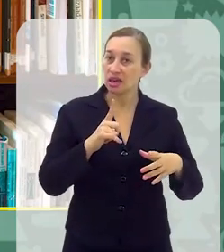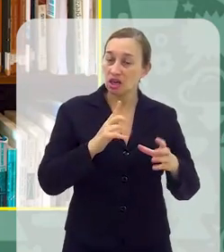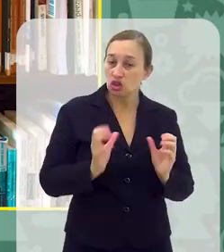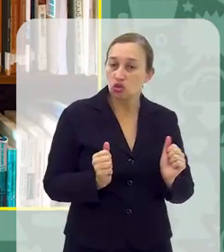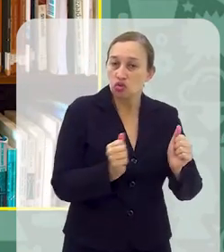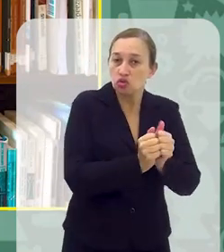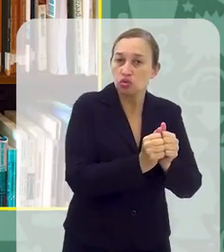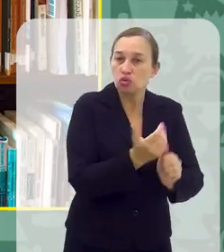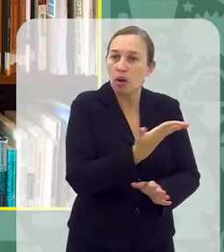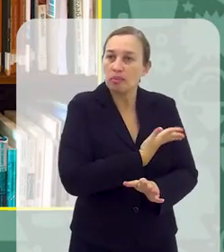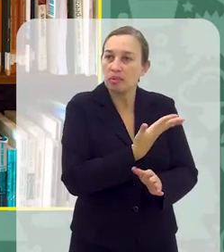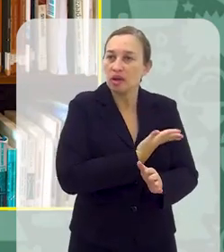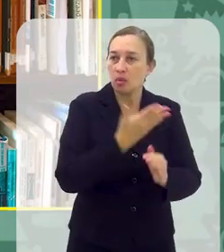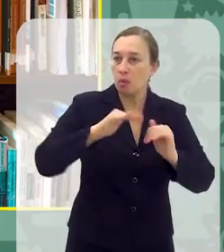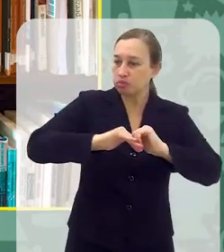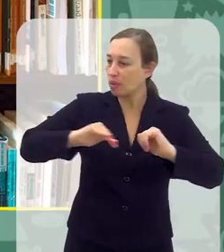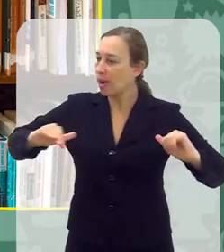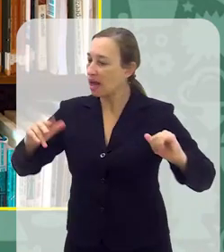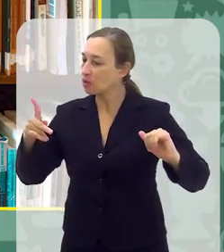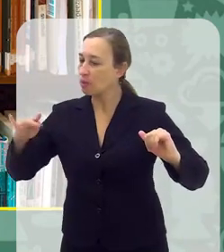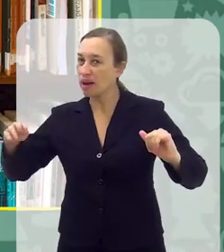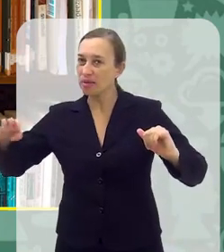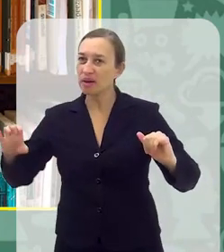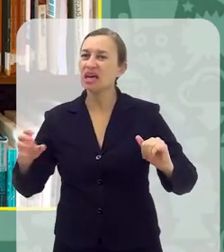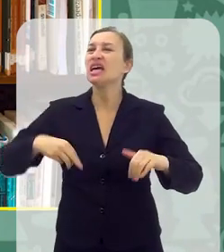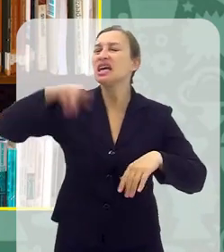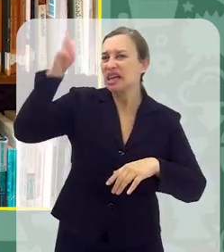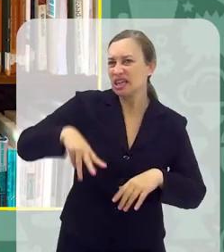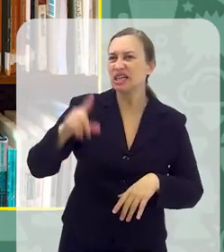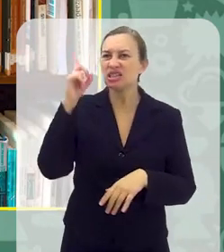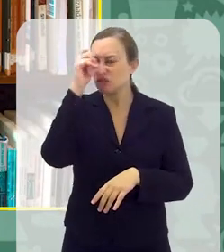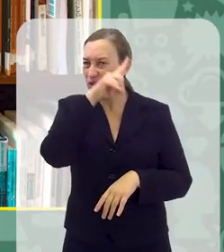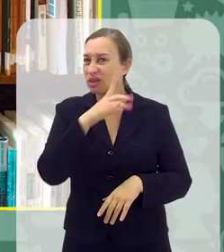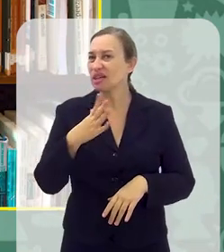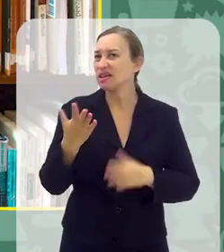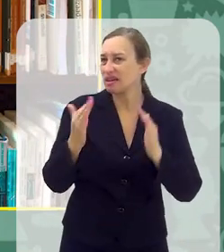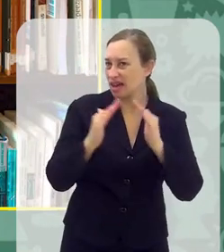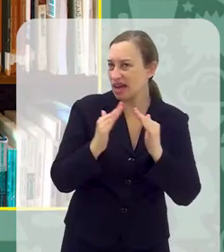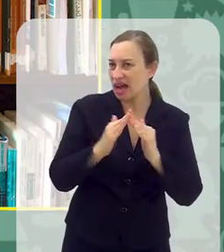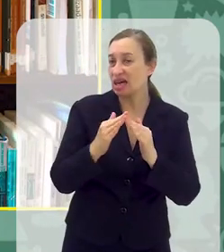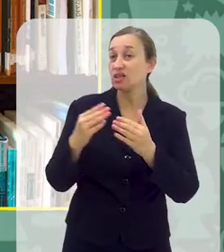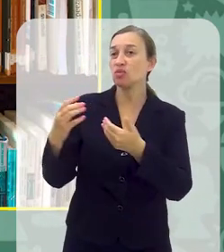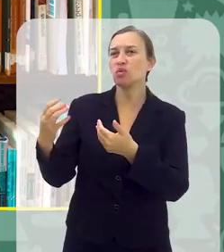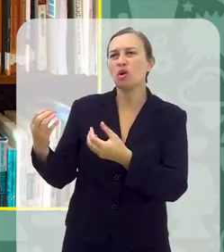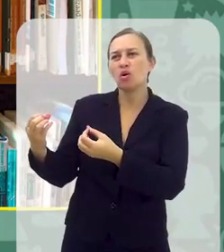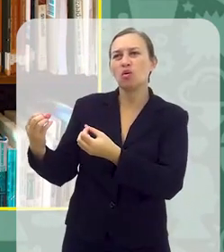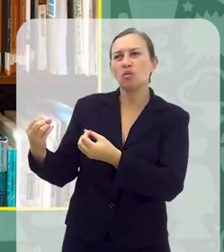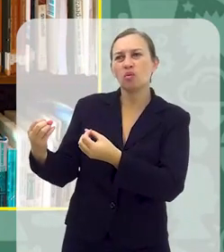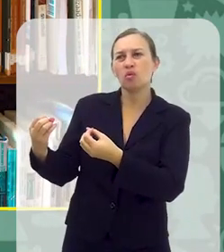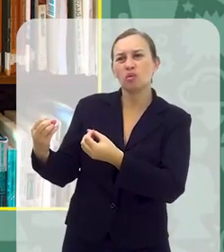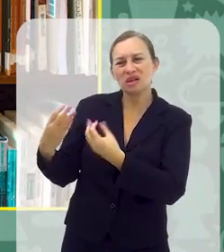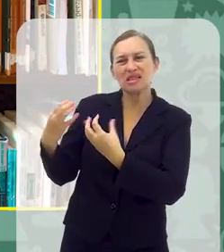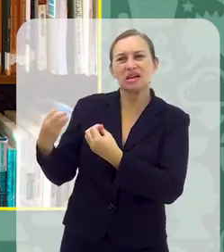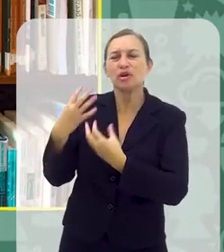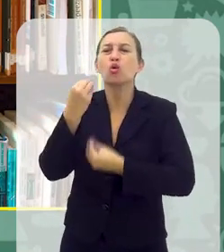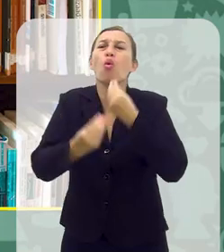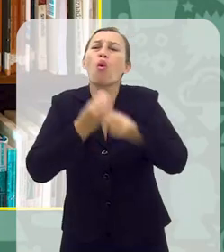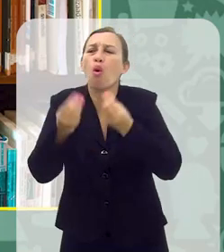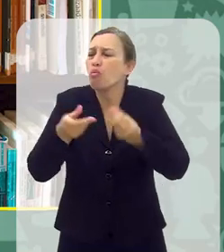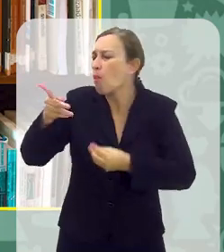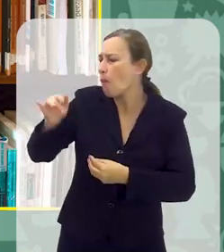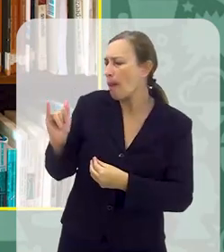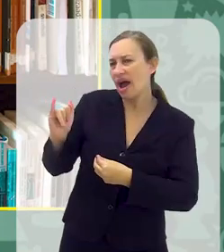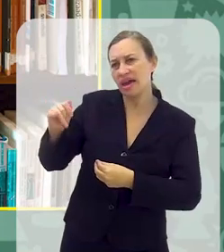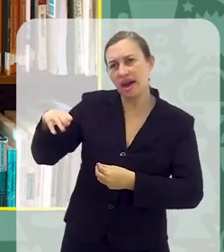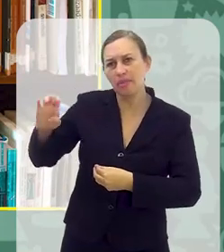amigos dele Não quer estar com os pais por perto Para quem tem essa dificuldade em casa Eu queria que você pudesse dar aí uma orientação Uma sugestão de como